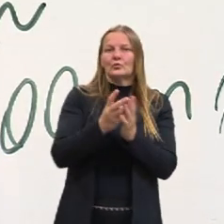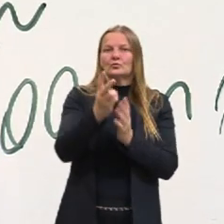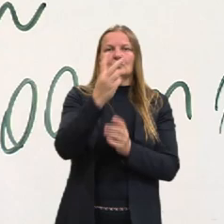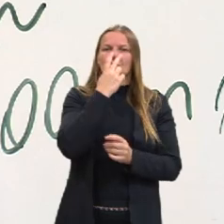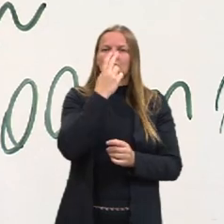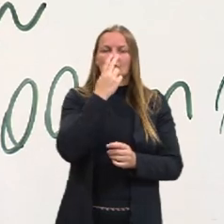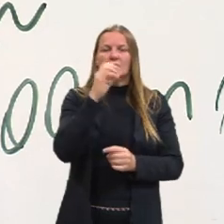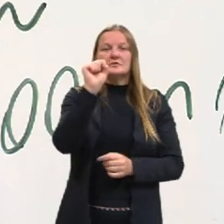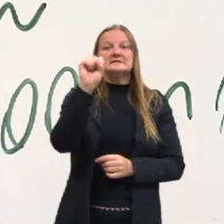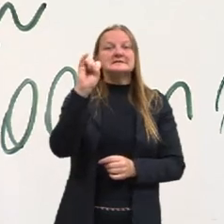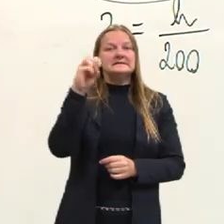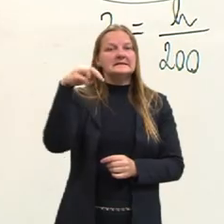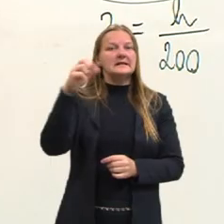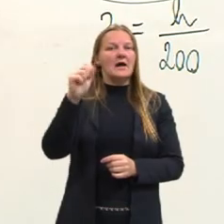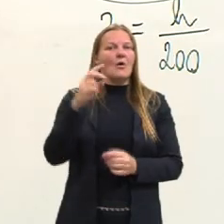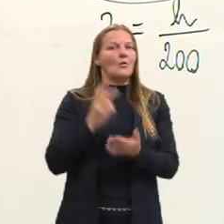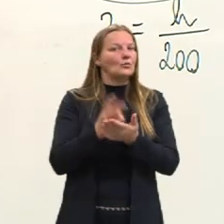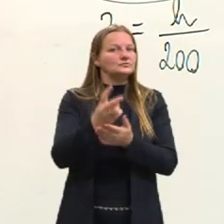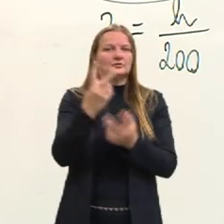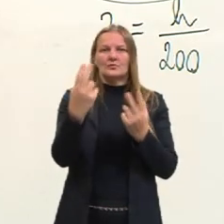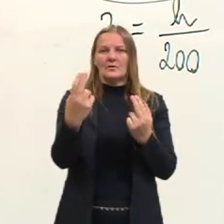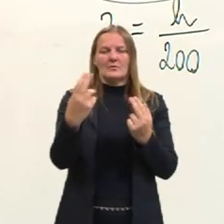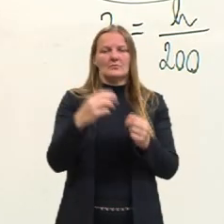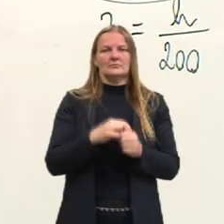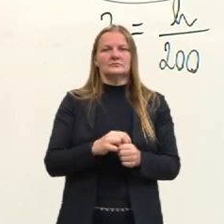SB. SB, que é a sombra do homem.